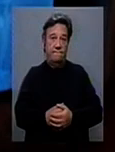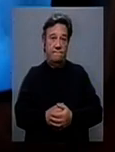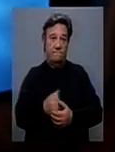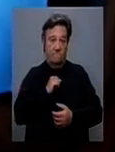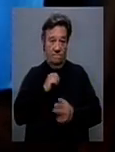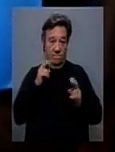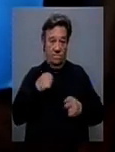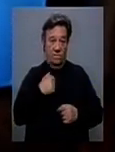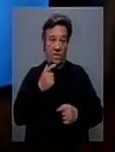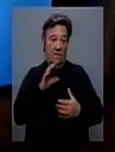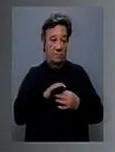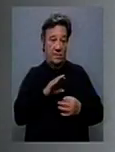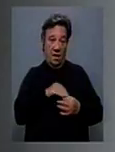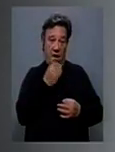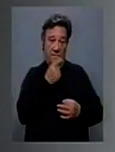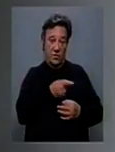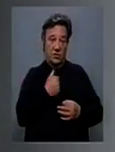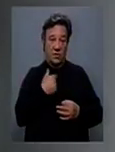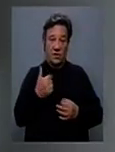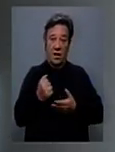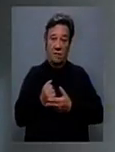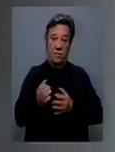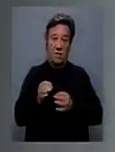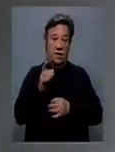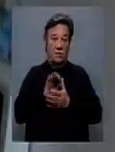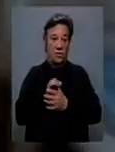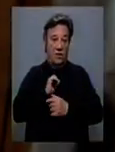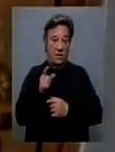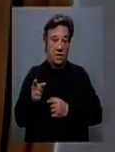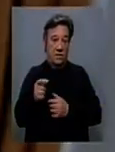No meu caso, no que diz respeito à alimentação, conto com o apoio logístico da minha mulher.